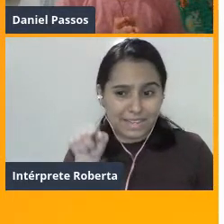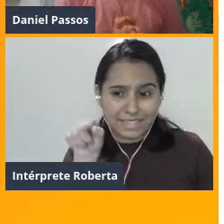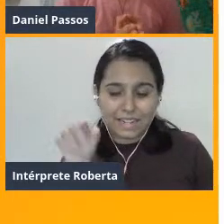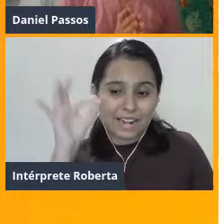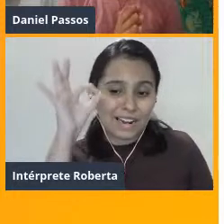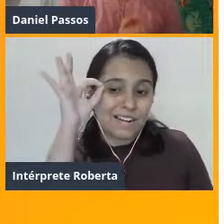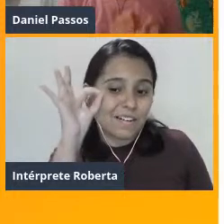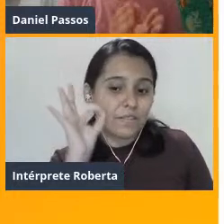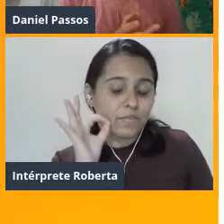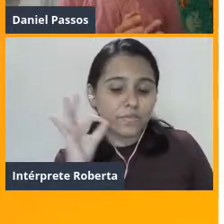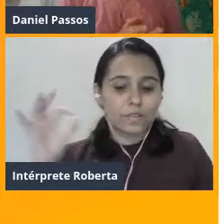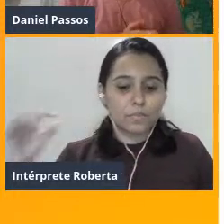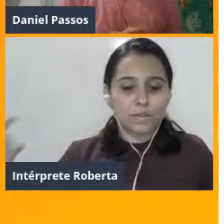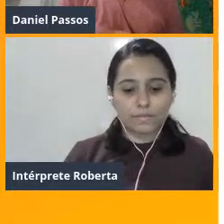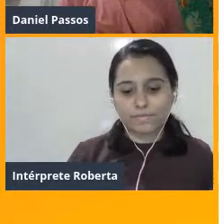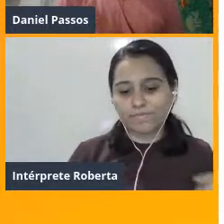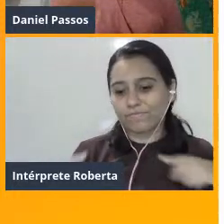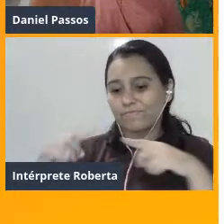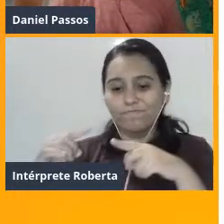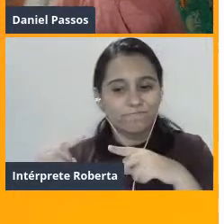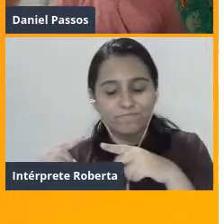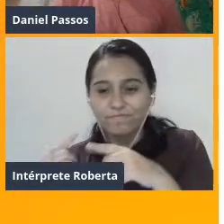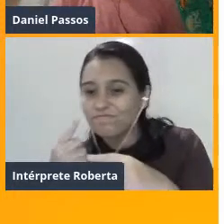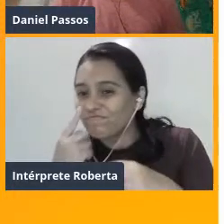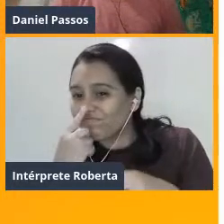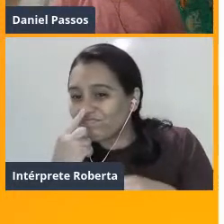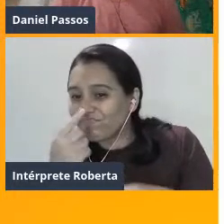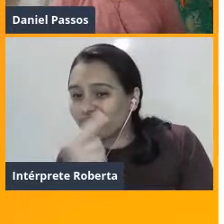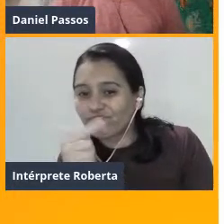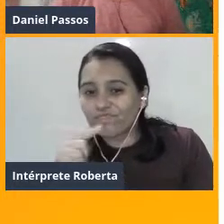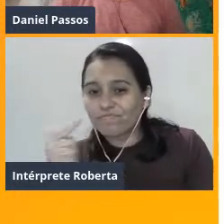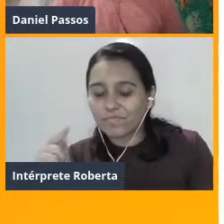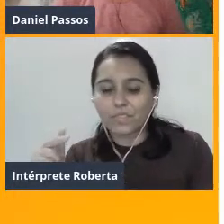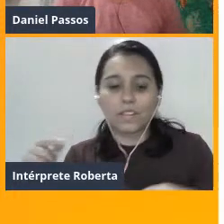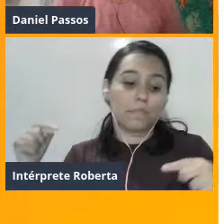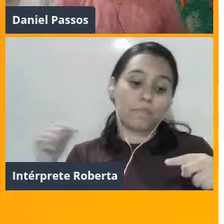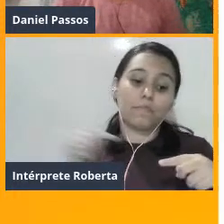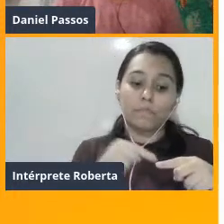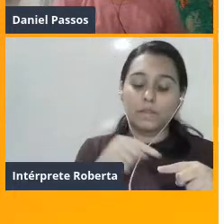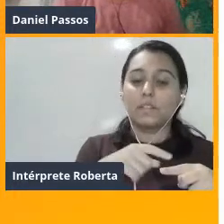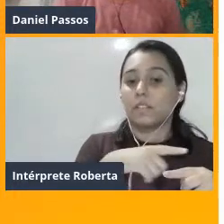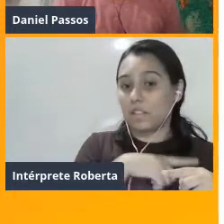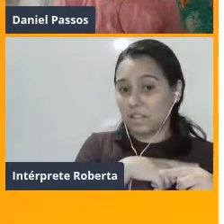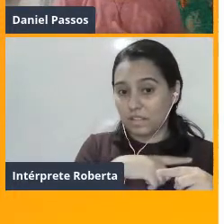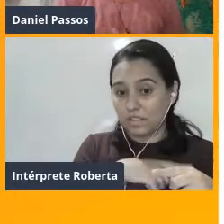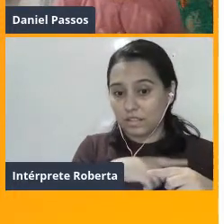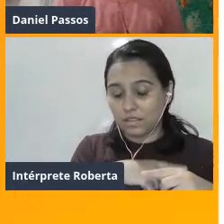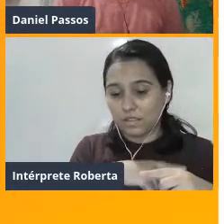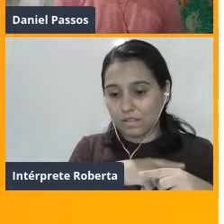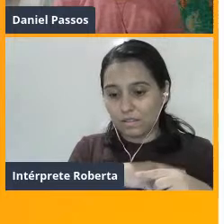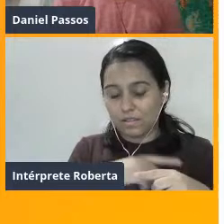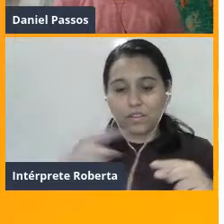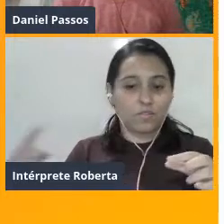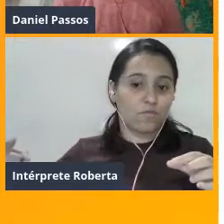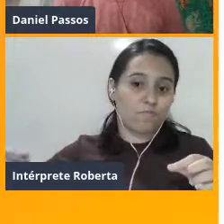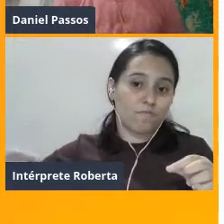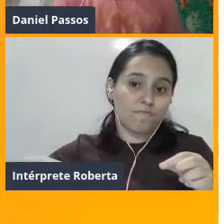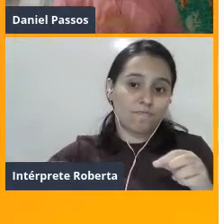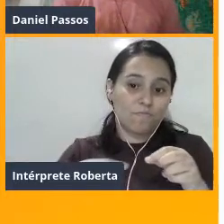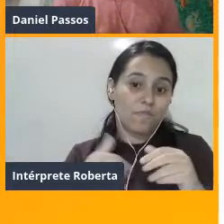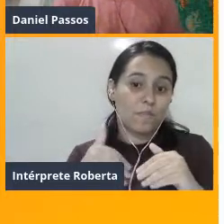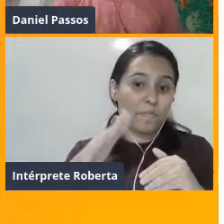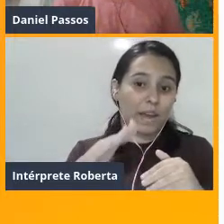intimidade grande. Esses machos têm sucesso reprodutivo melhor do que os machos de gula azul, né, os machos do morfo azul.